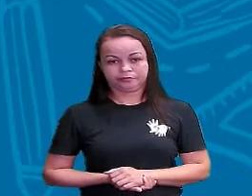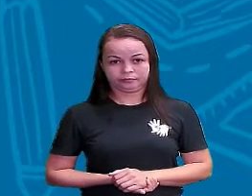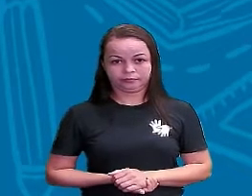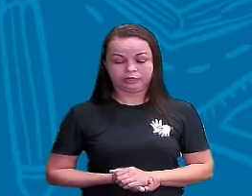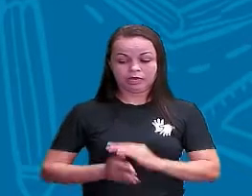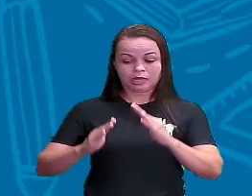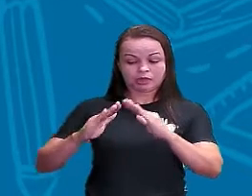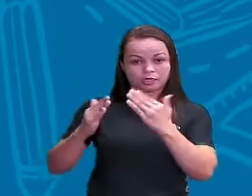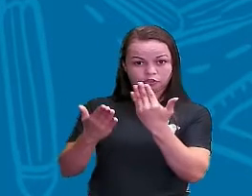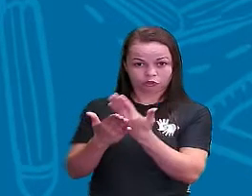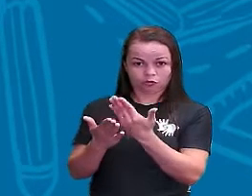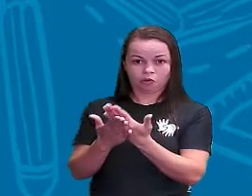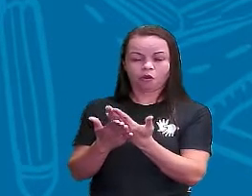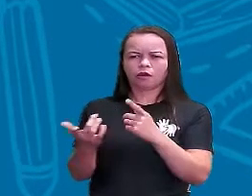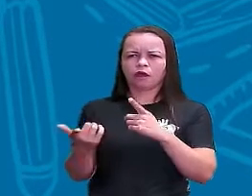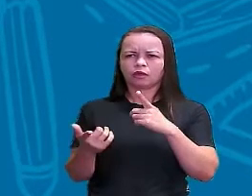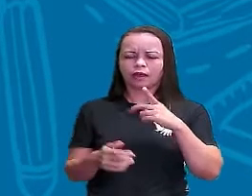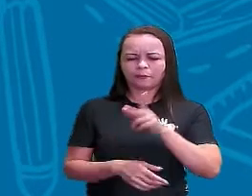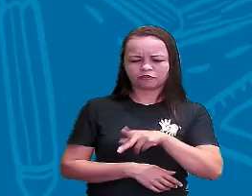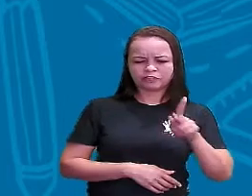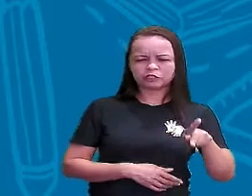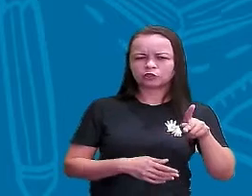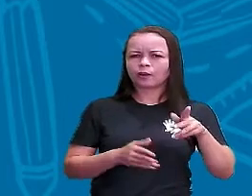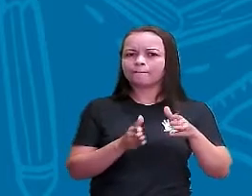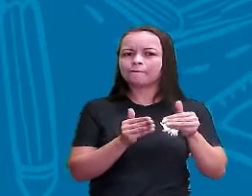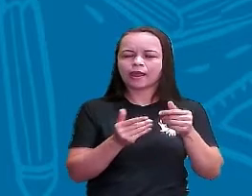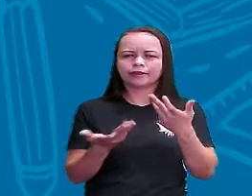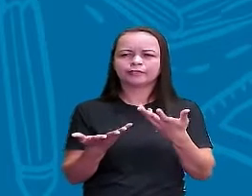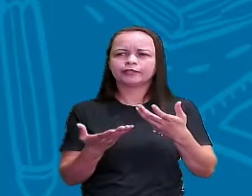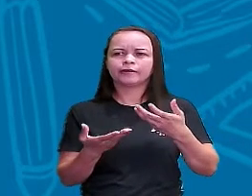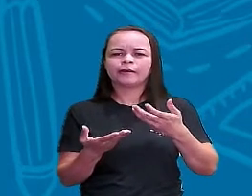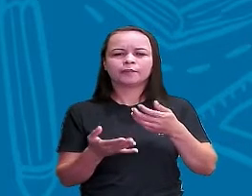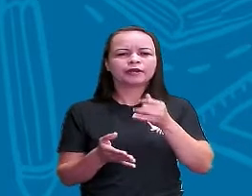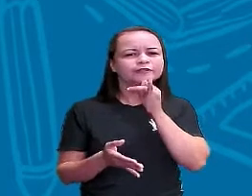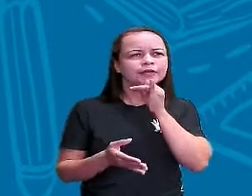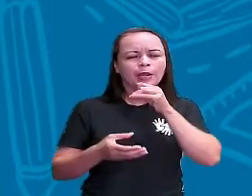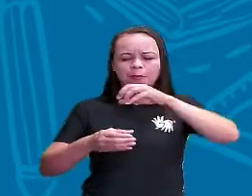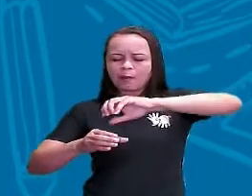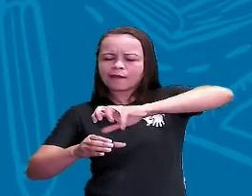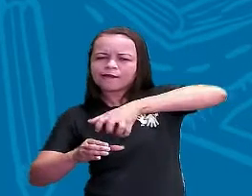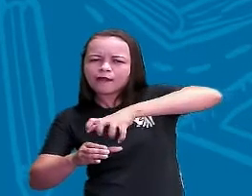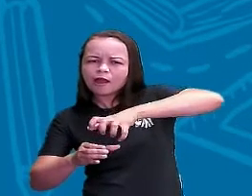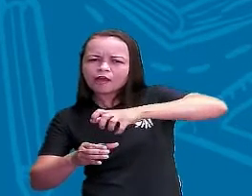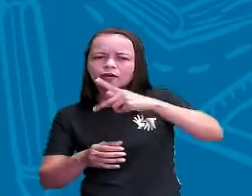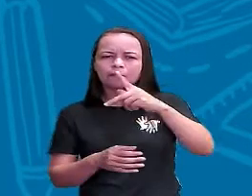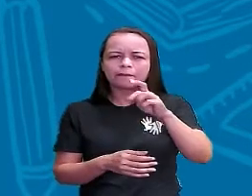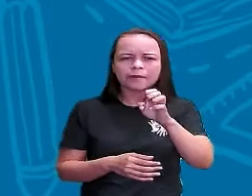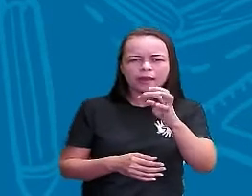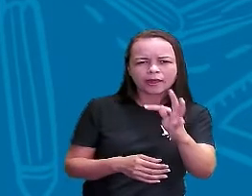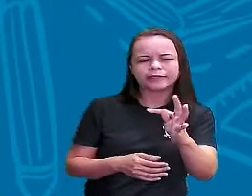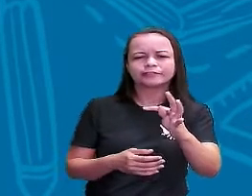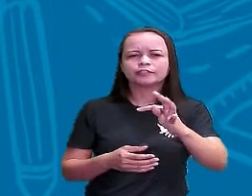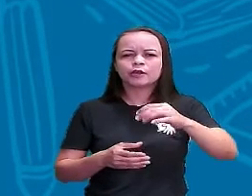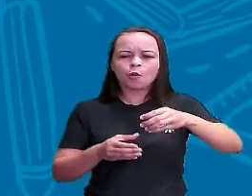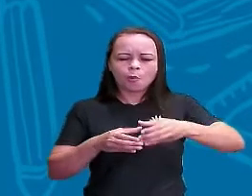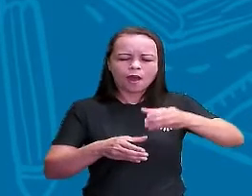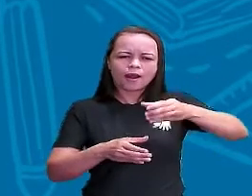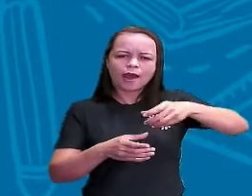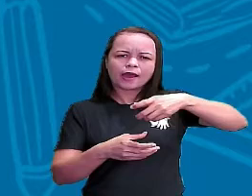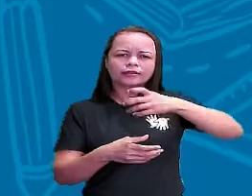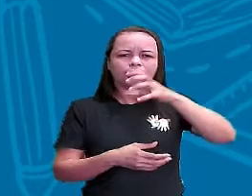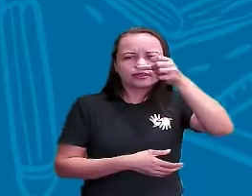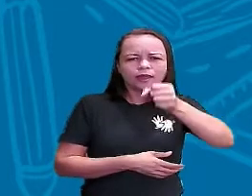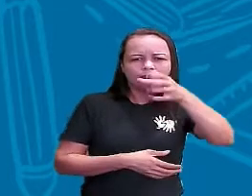geralmente, a professora tem uma época de assim Traga uma garrafa Peck Não é? Traga uma lata de leite Para fazer um